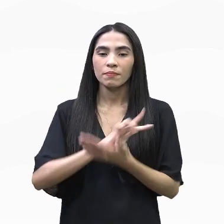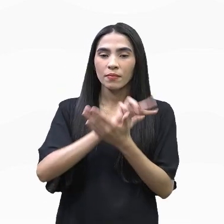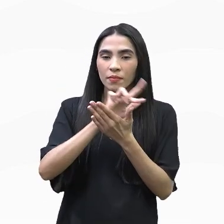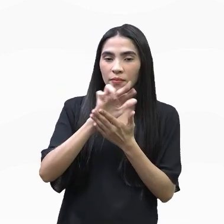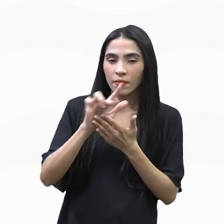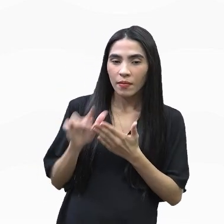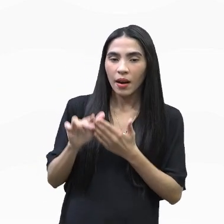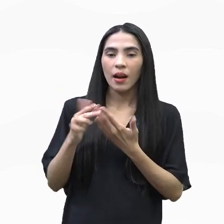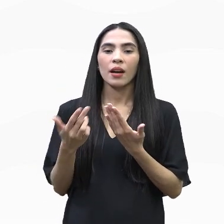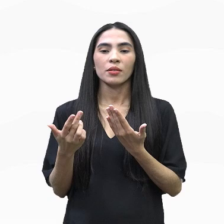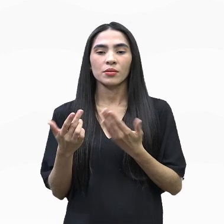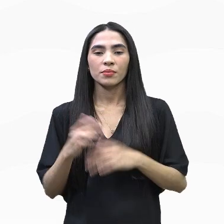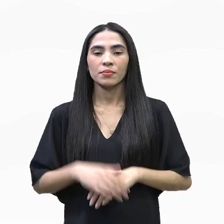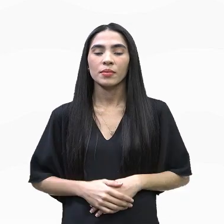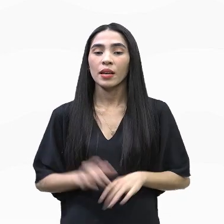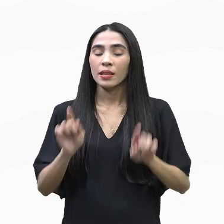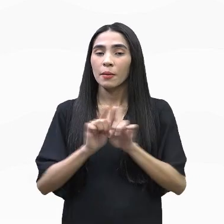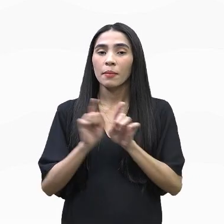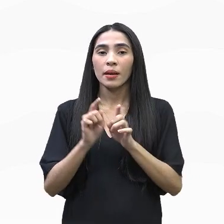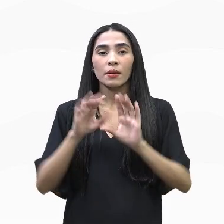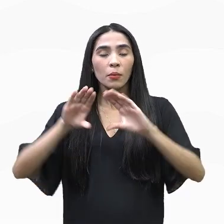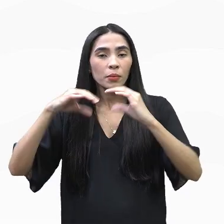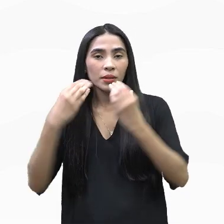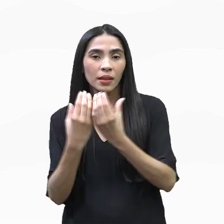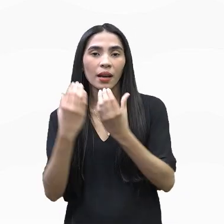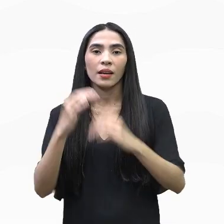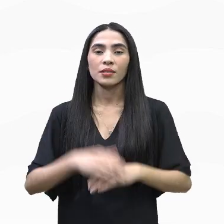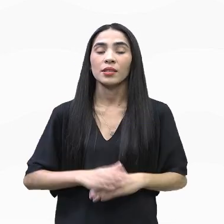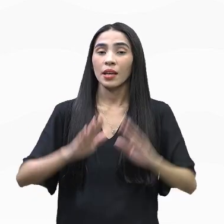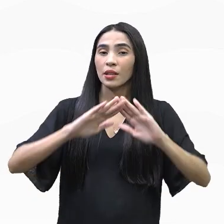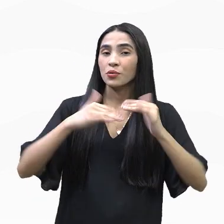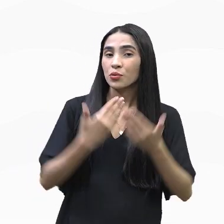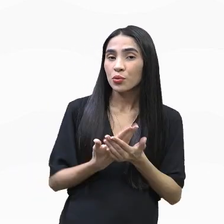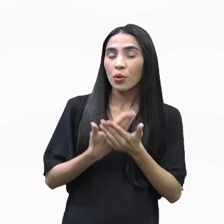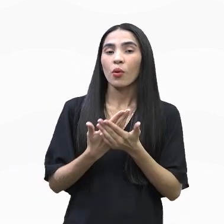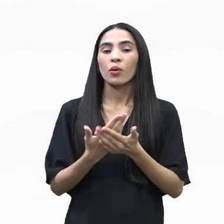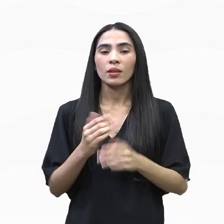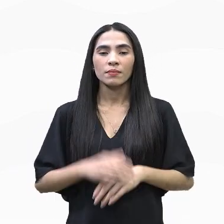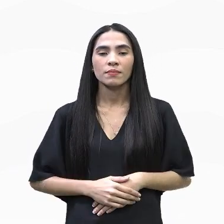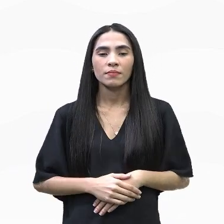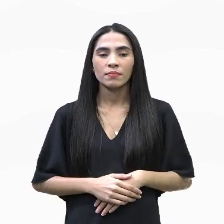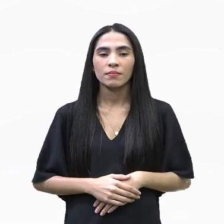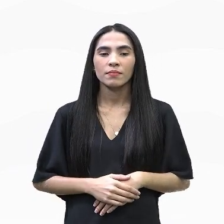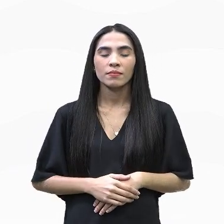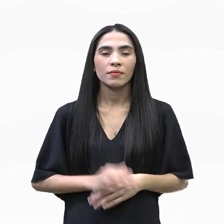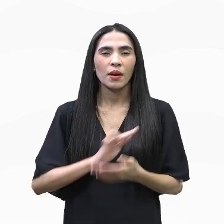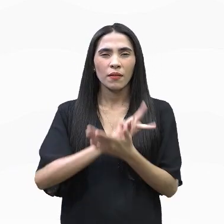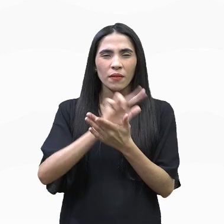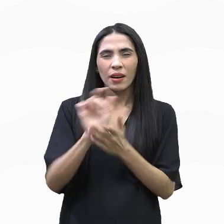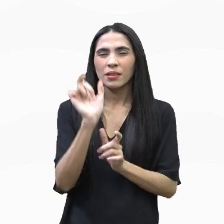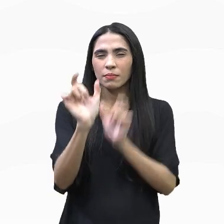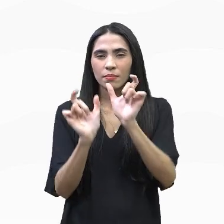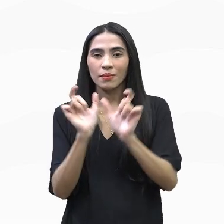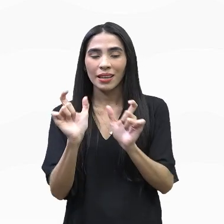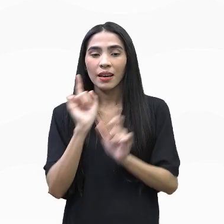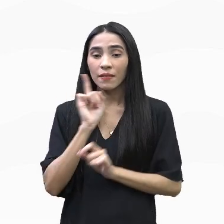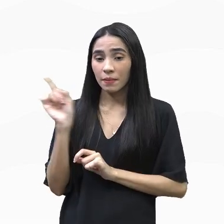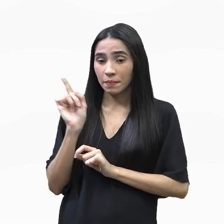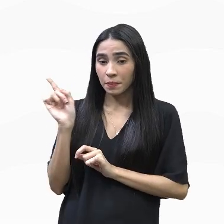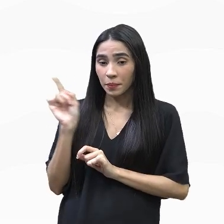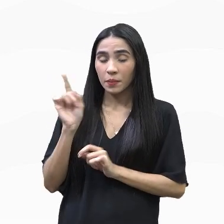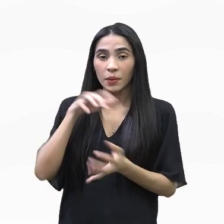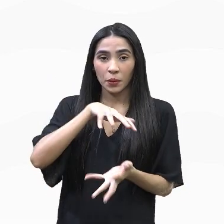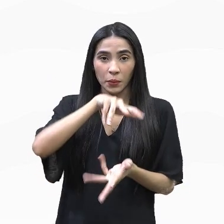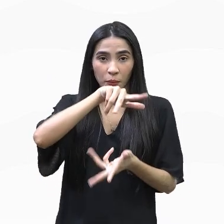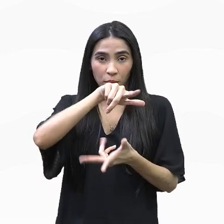discriminação, a questão da comunidade, escola, alfabetização. Olha quanta coisa aí faz parte desse